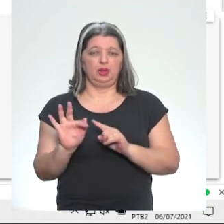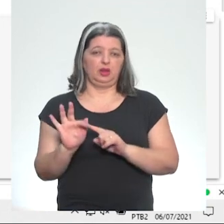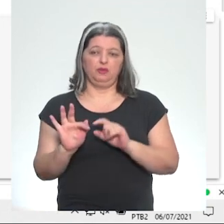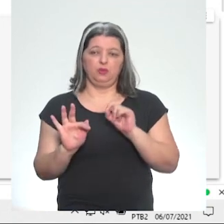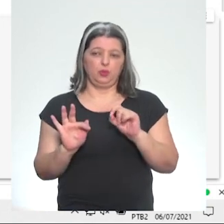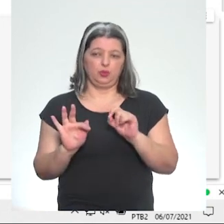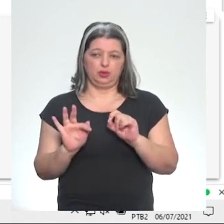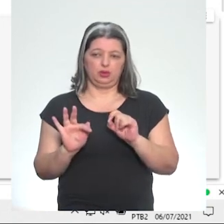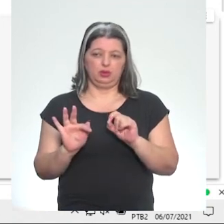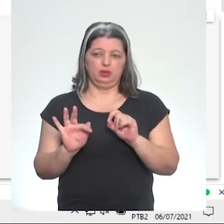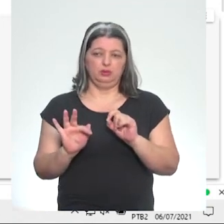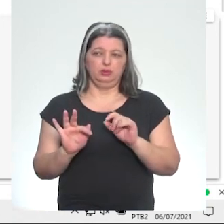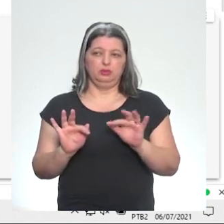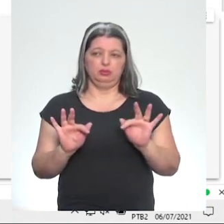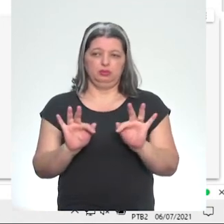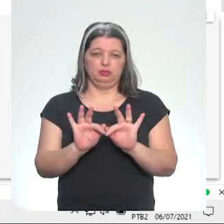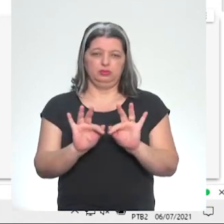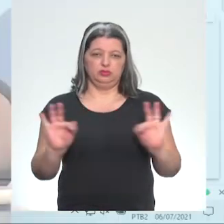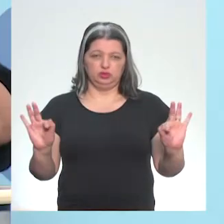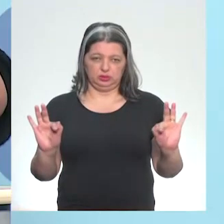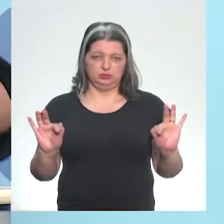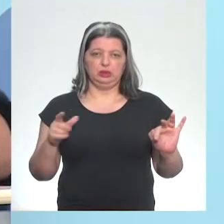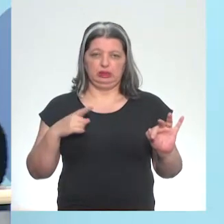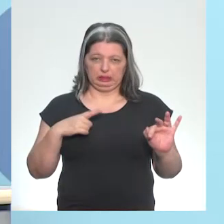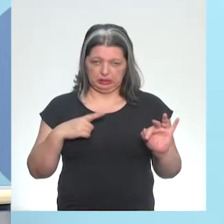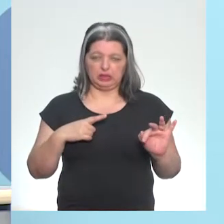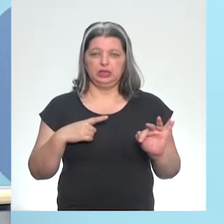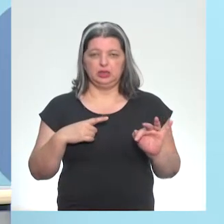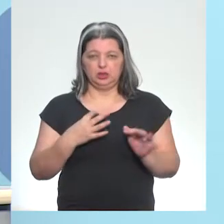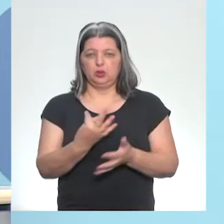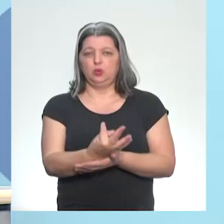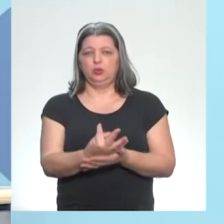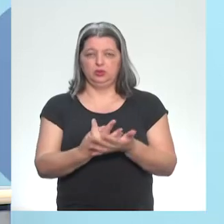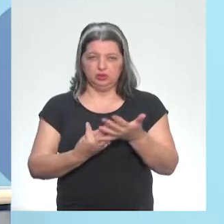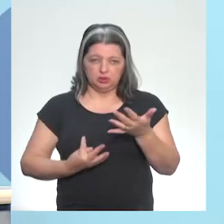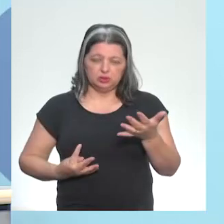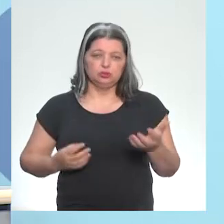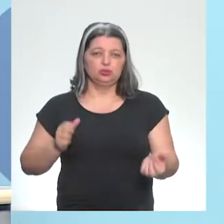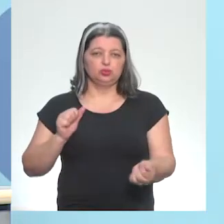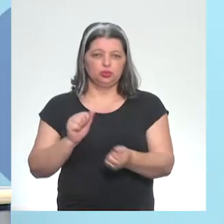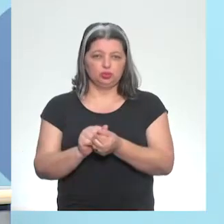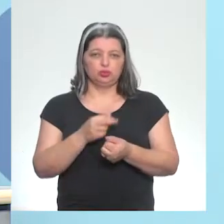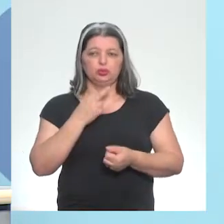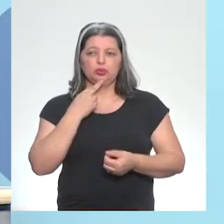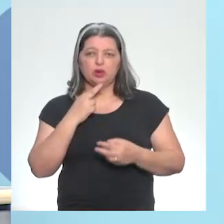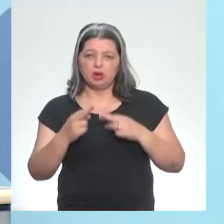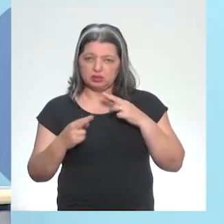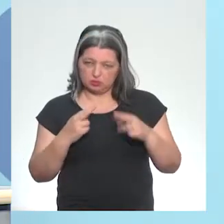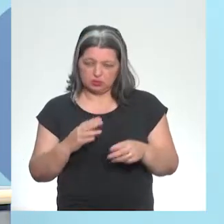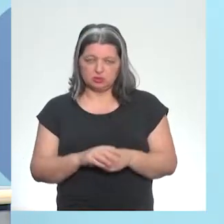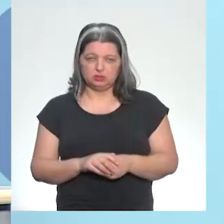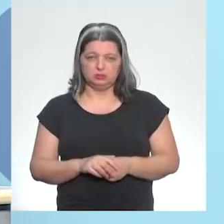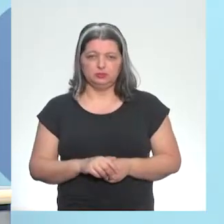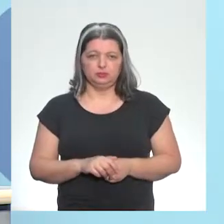então, significa que você não vai dar o resultado direto, que existe um texto que vai junto com essa resposta, ele vai dar a média e, se